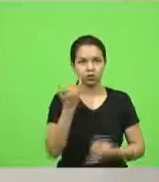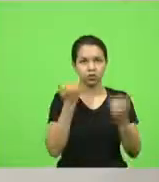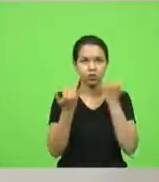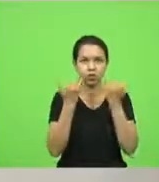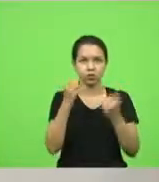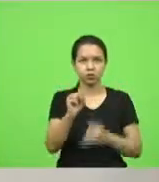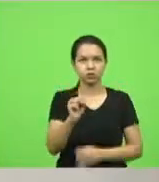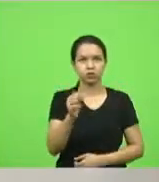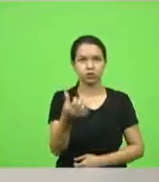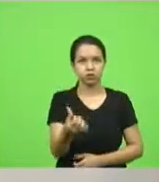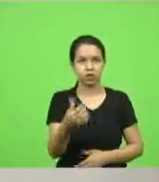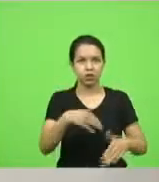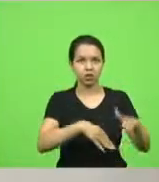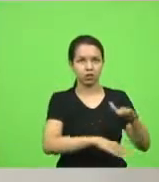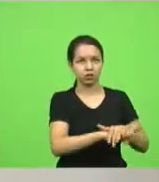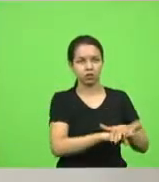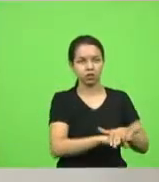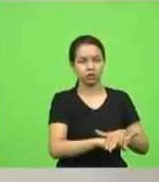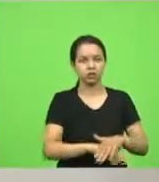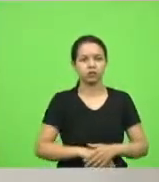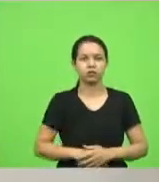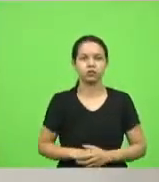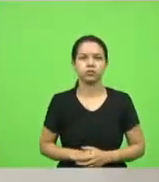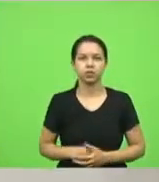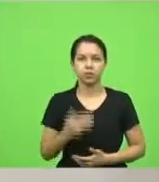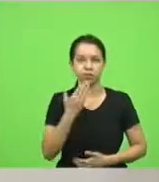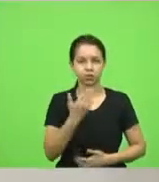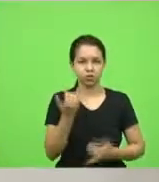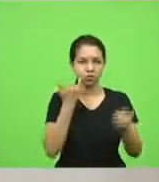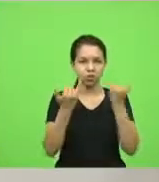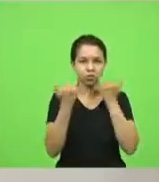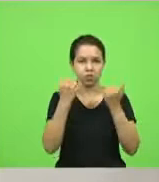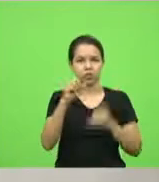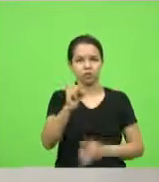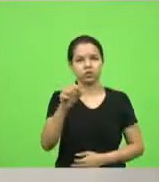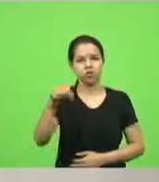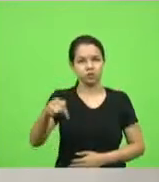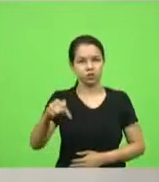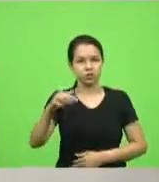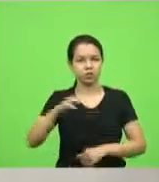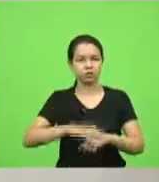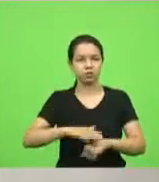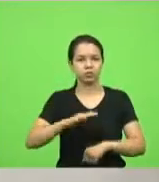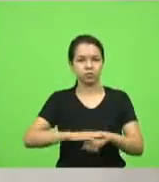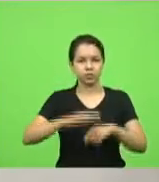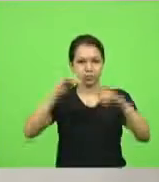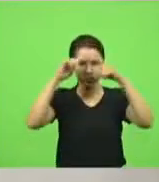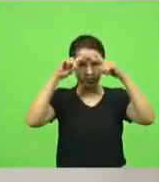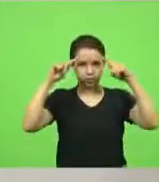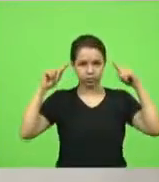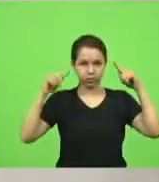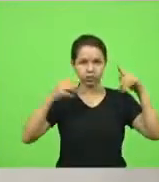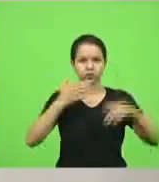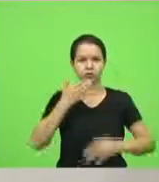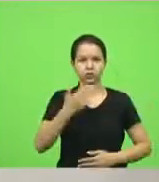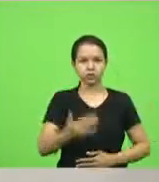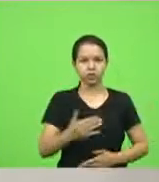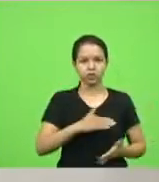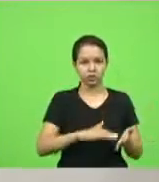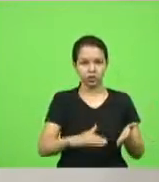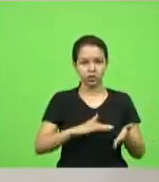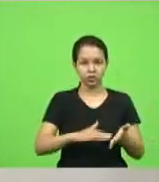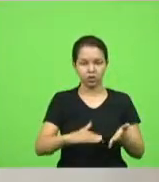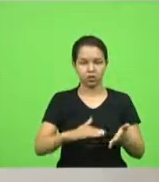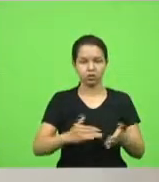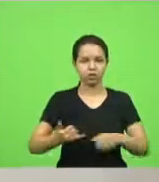arquivado a pedido do autor. Pedido de informação 87, deputado Neudi Sareta, solicitando ao secretário de